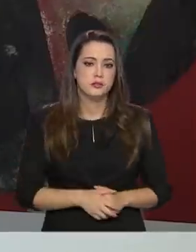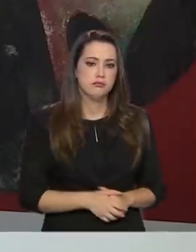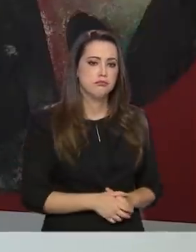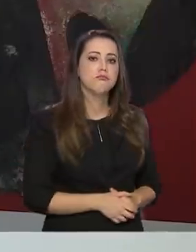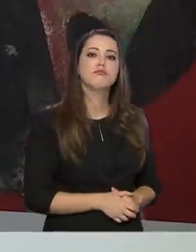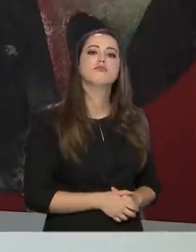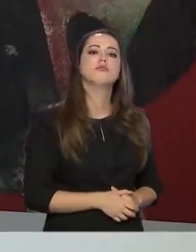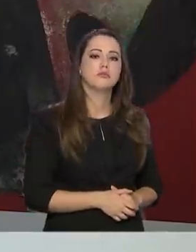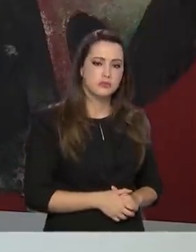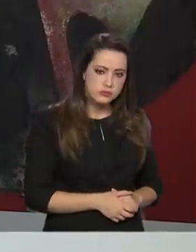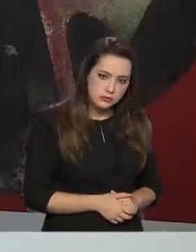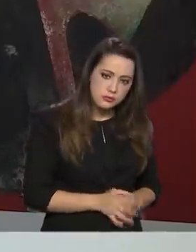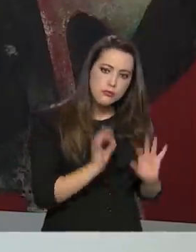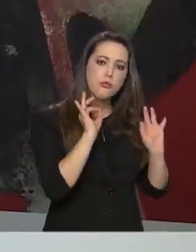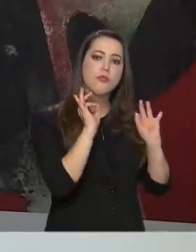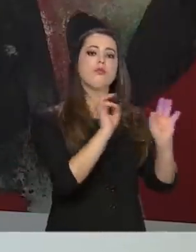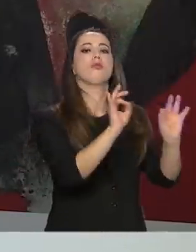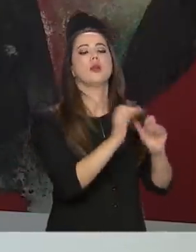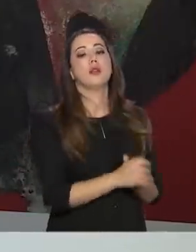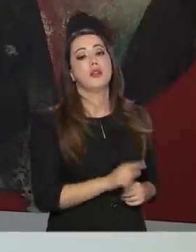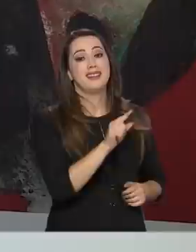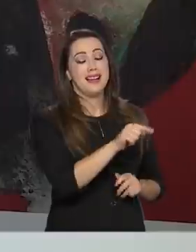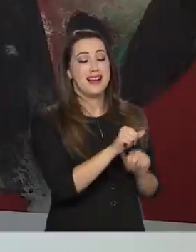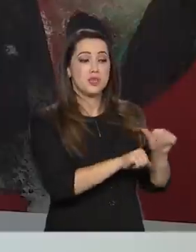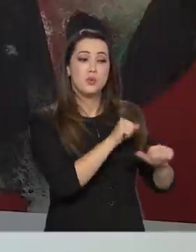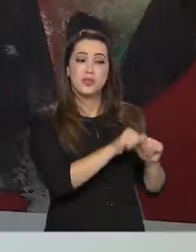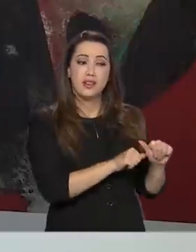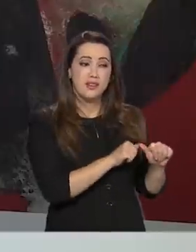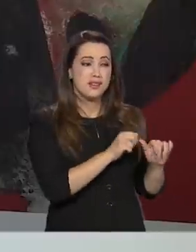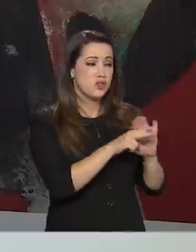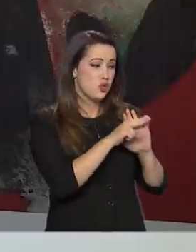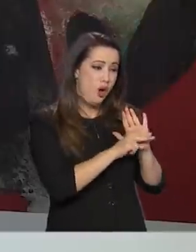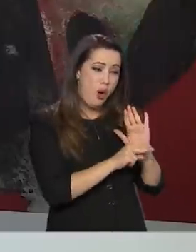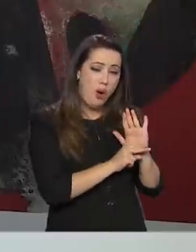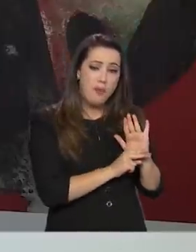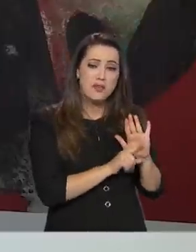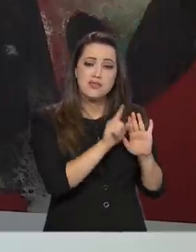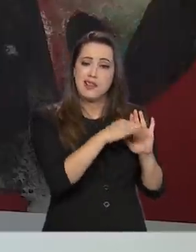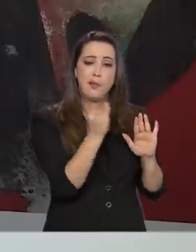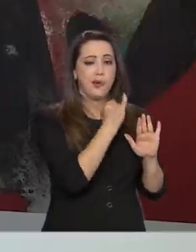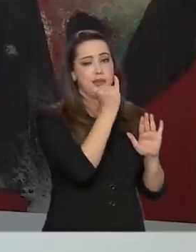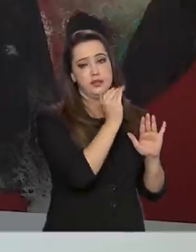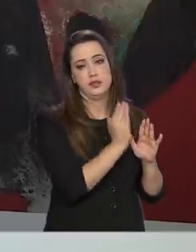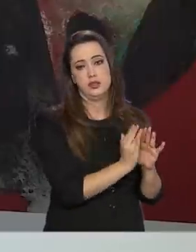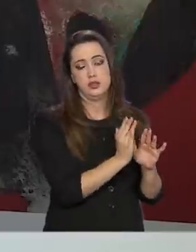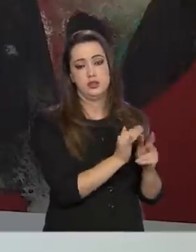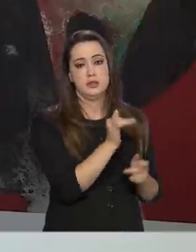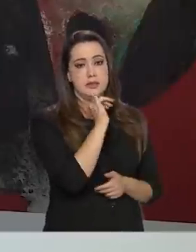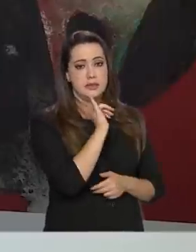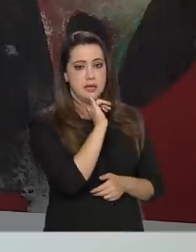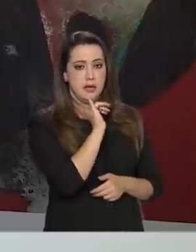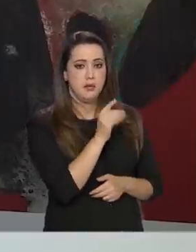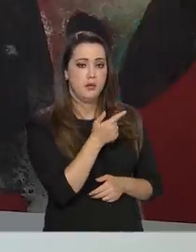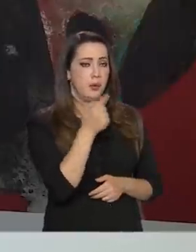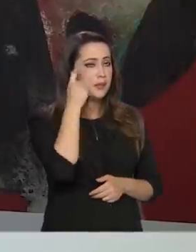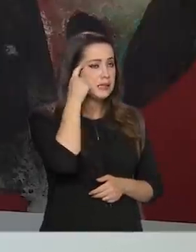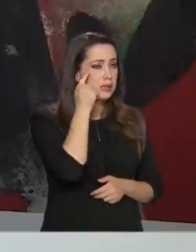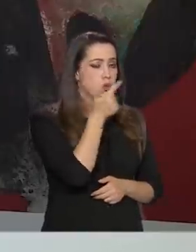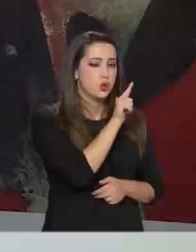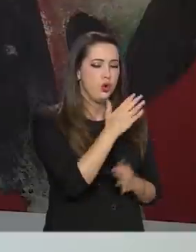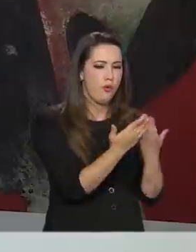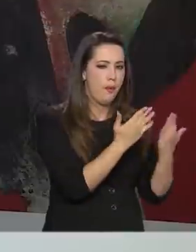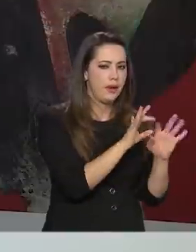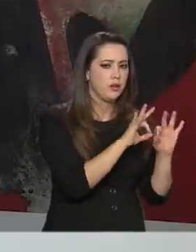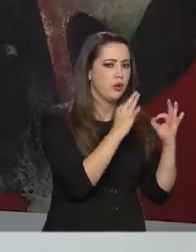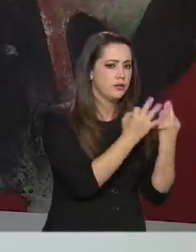Certamente, certamente. As reformas, elas são cruciais para que você tenha um equilíbrio. Então, pensando, voltando novo como uma família, é como se